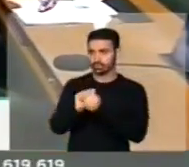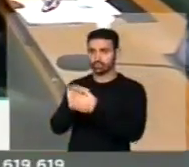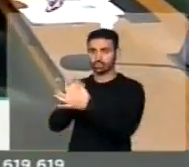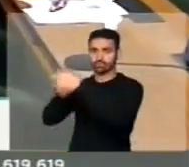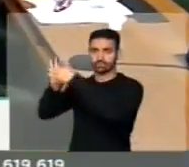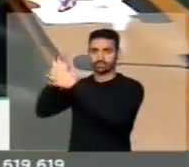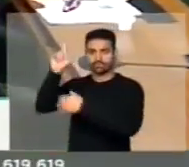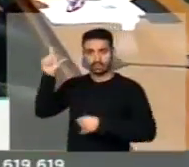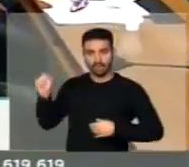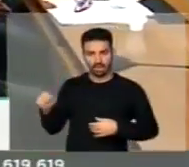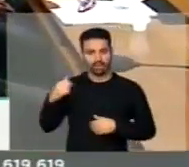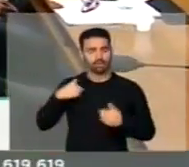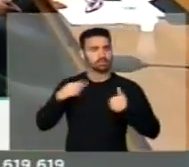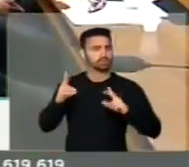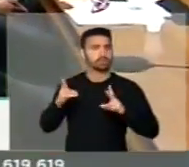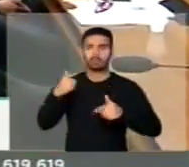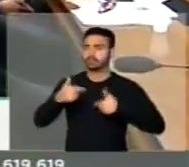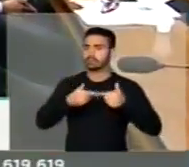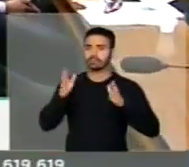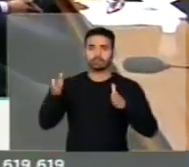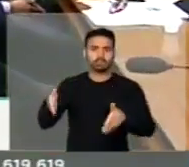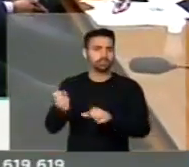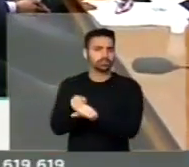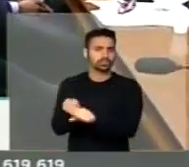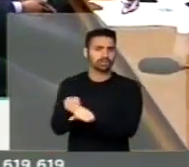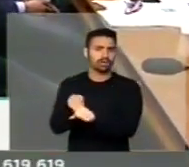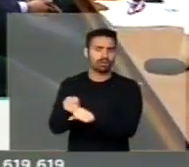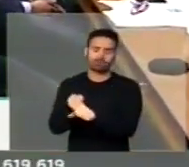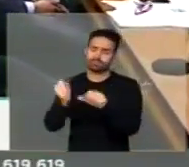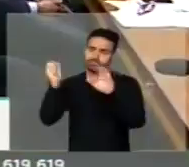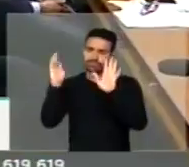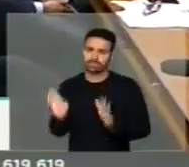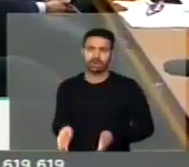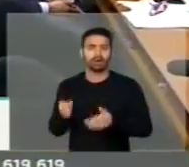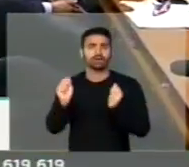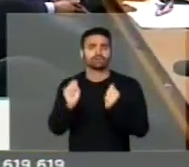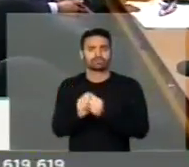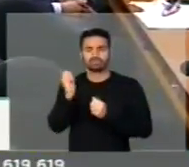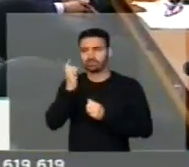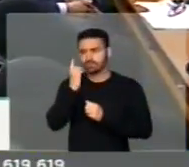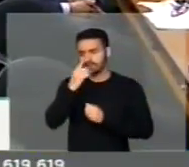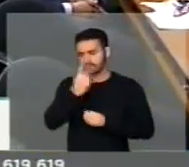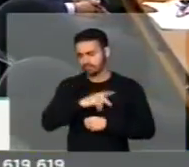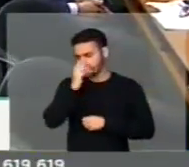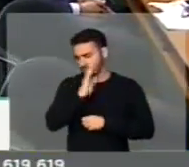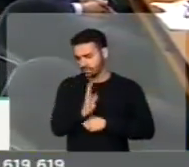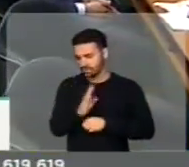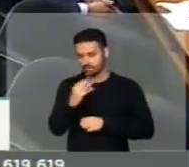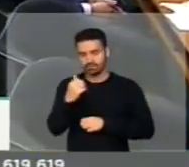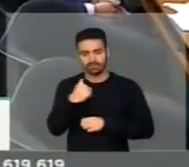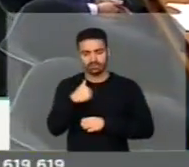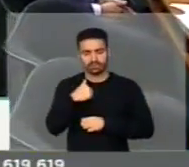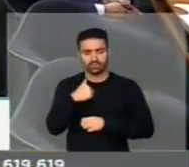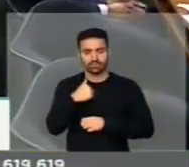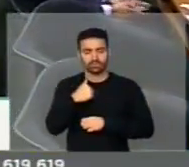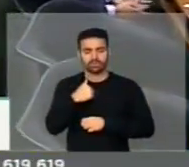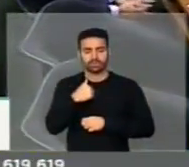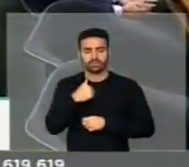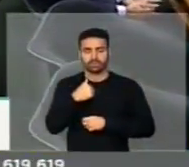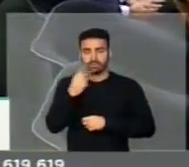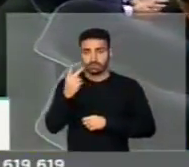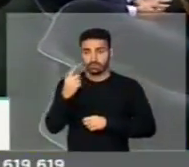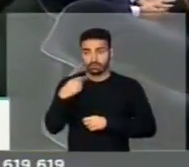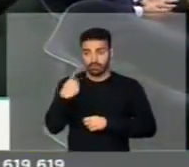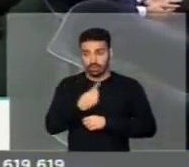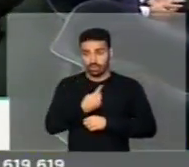Tenho sempre atuado já há anos, com vários deputados brasileiros, e digo isso, que para nós que